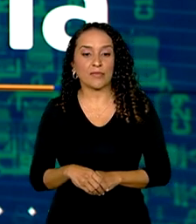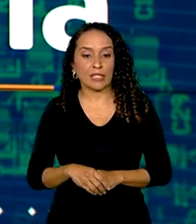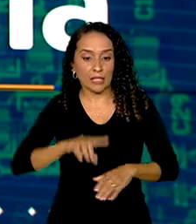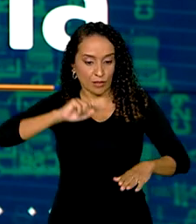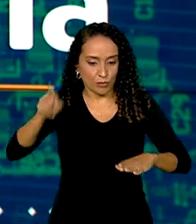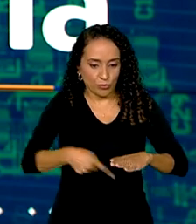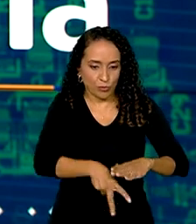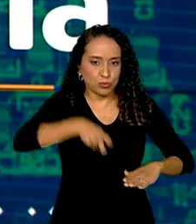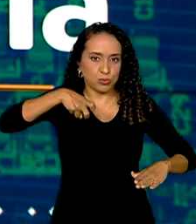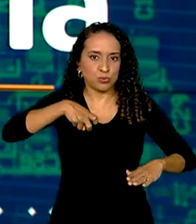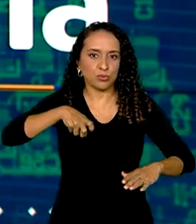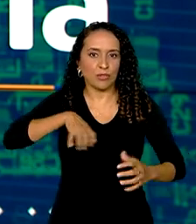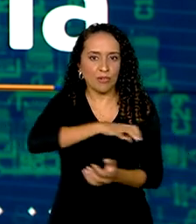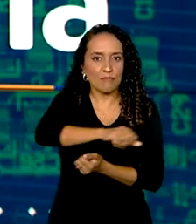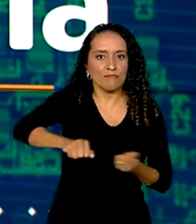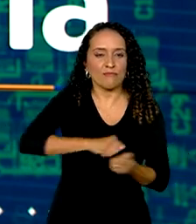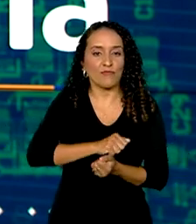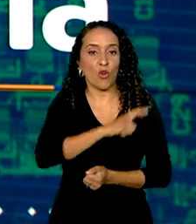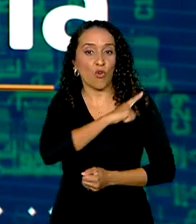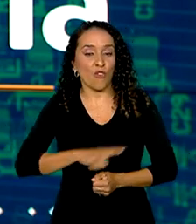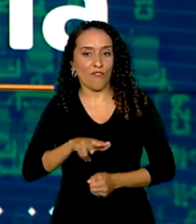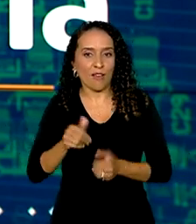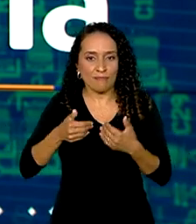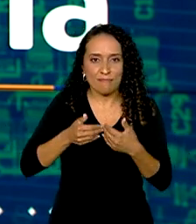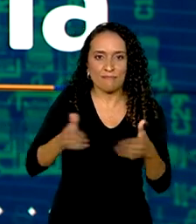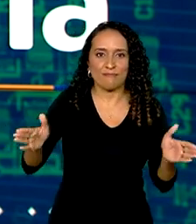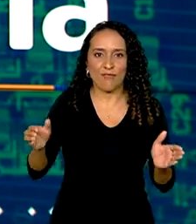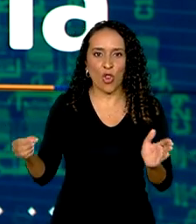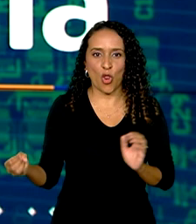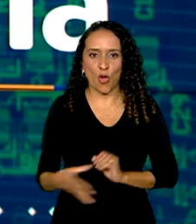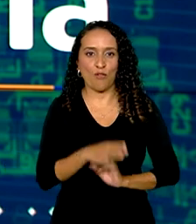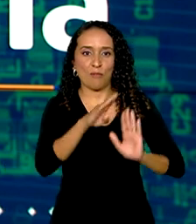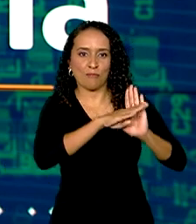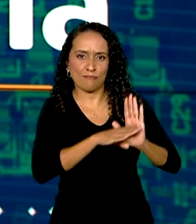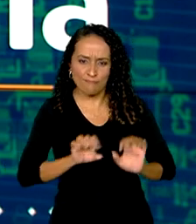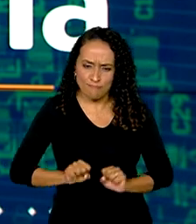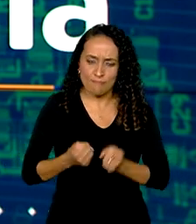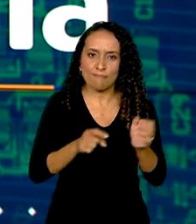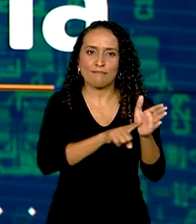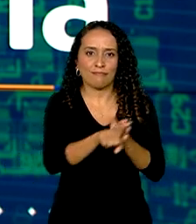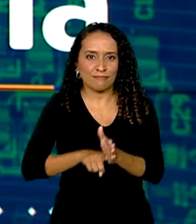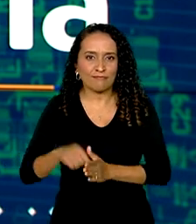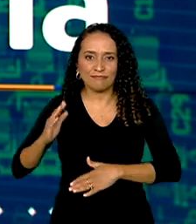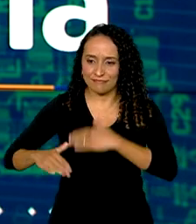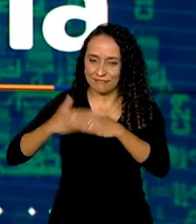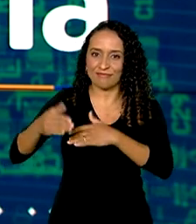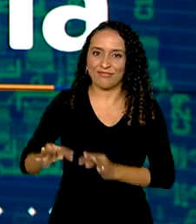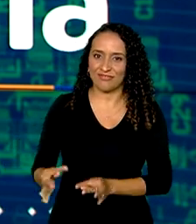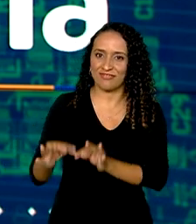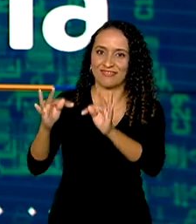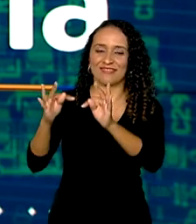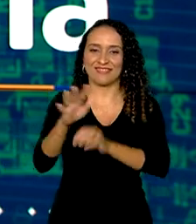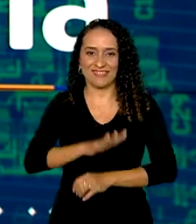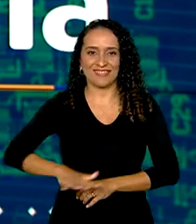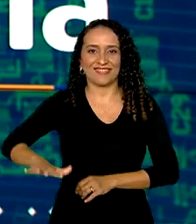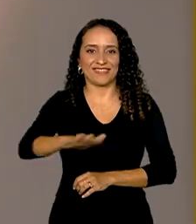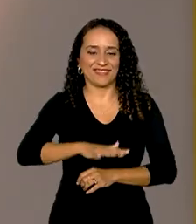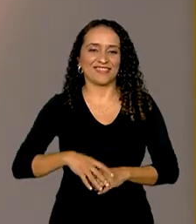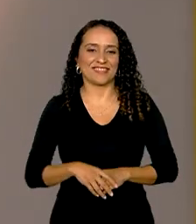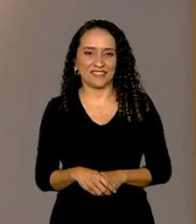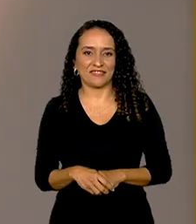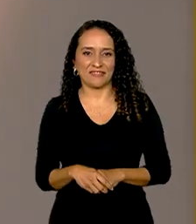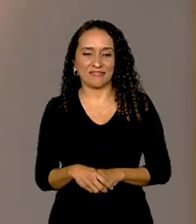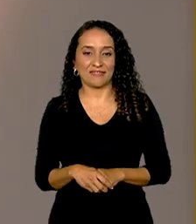Mineração sustentável. O governo vai lançar um novo programa para fortalecer a pesquisa e o desenvolvimento tecnológico do setor.